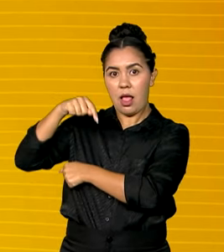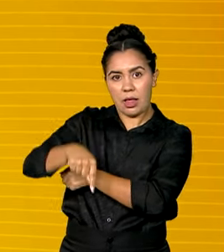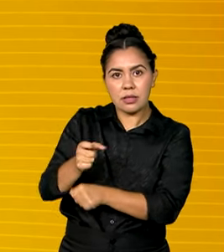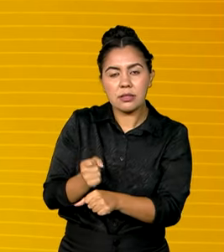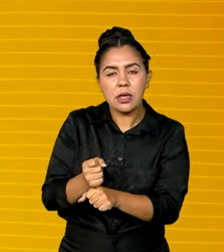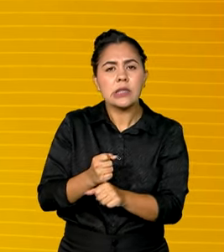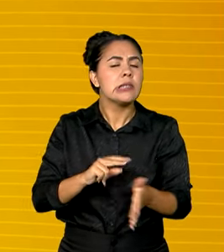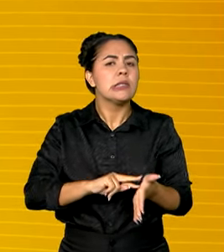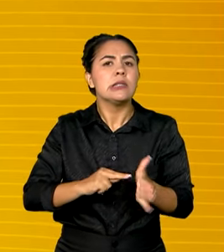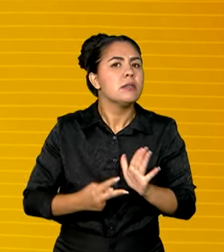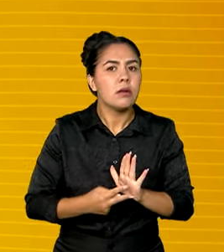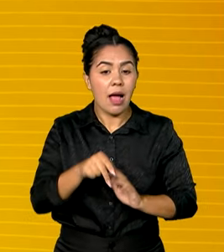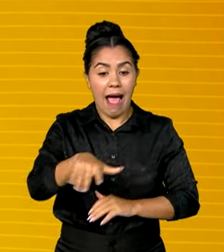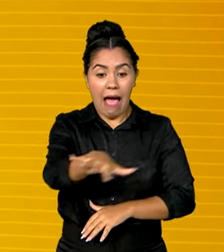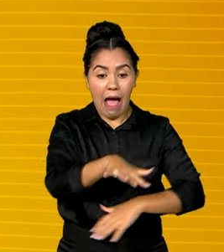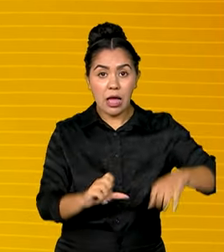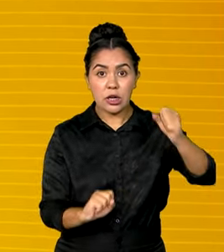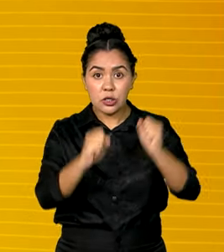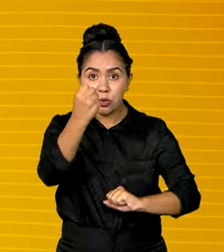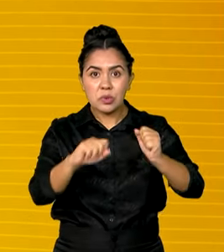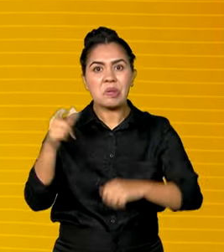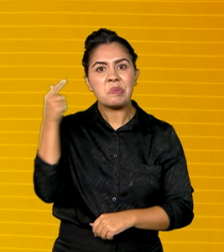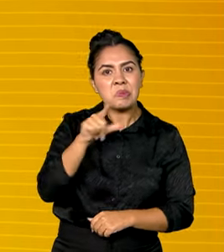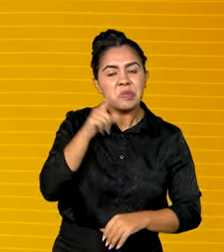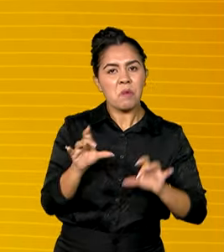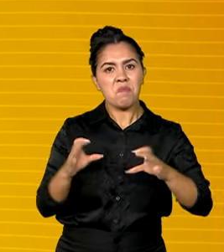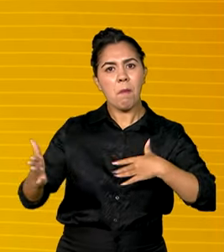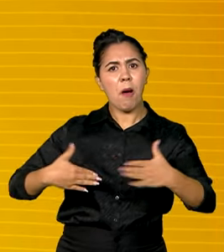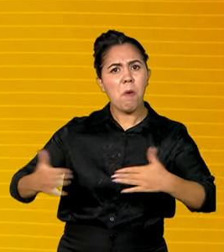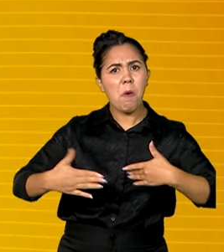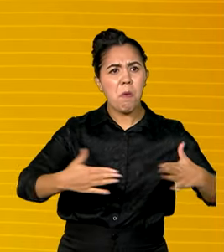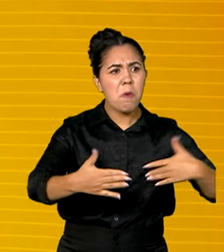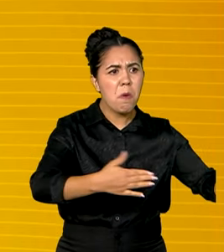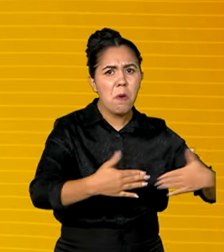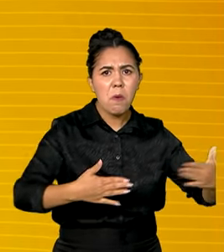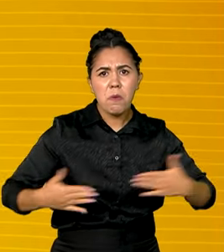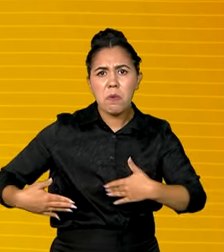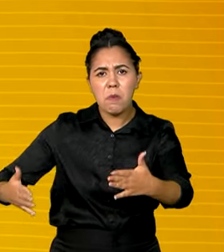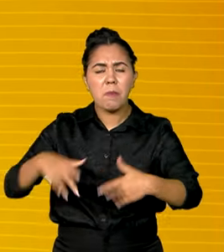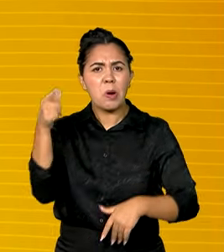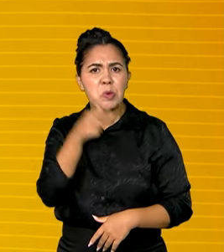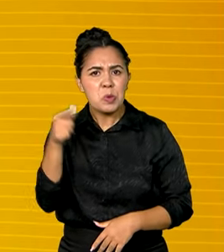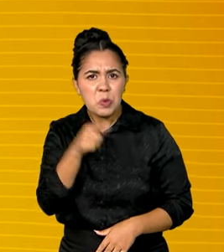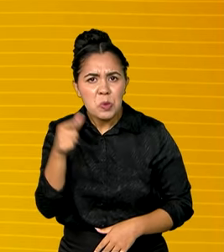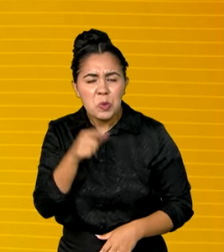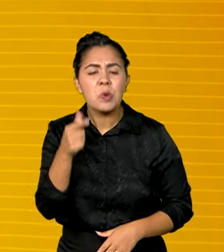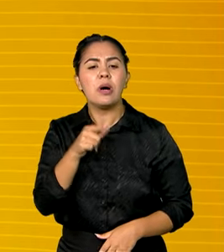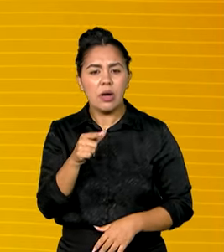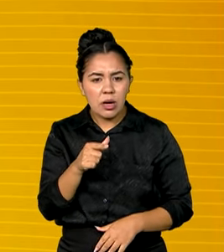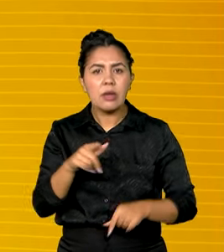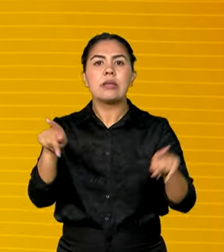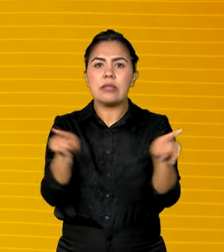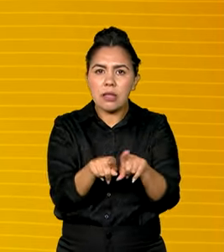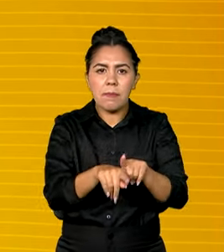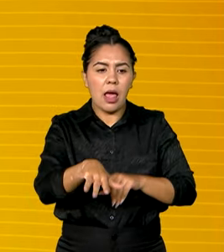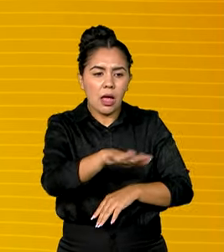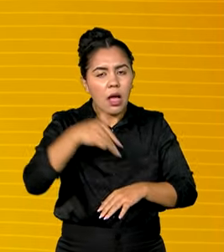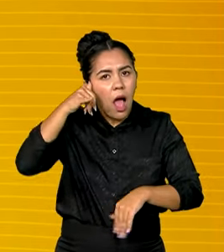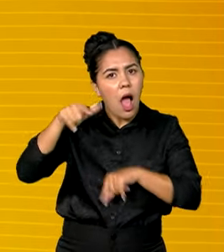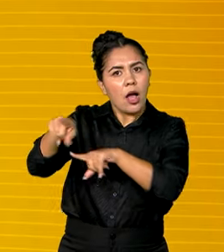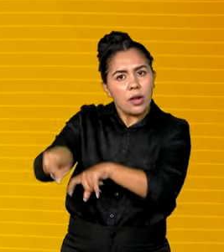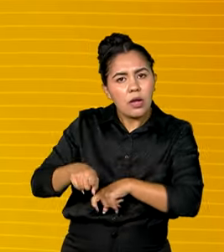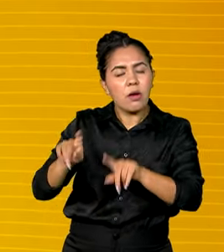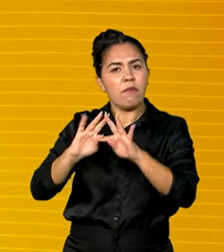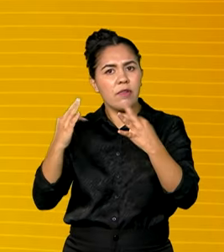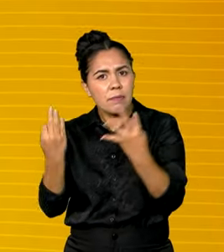significa que a indústria está vendendo mais, que o comércio está vendendo mais e que o agronegócio, a agricultura